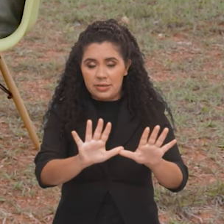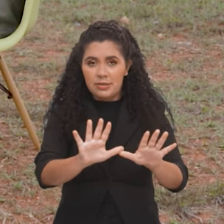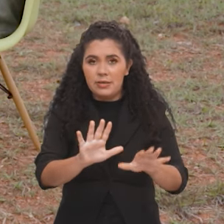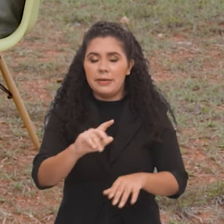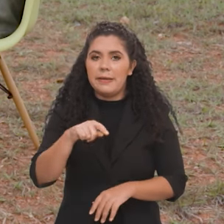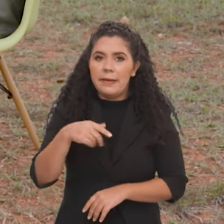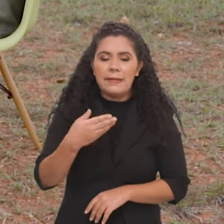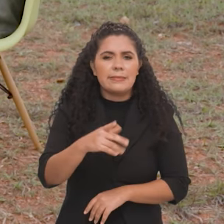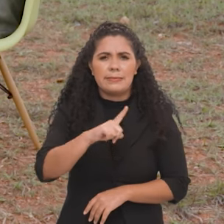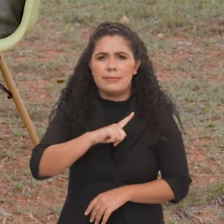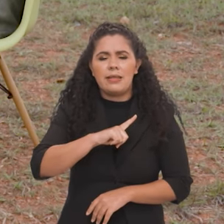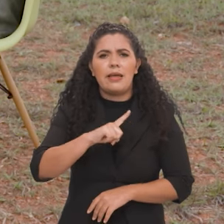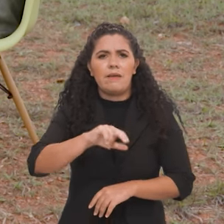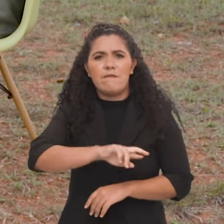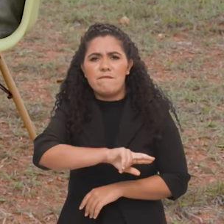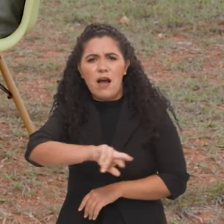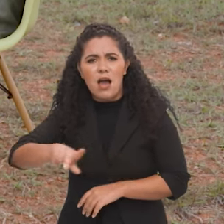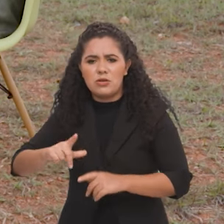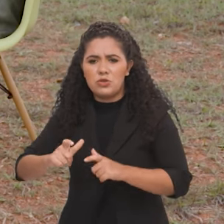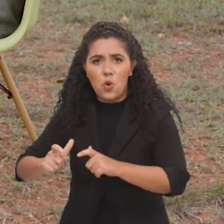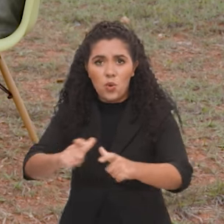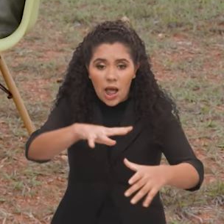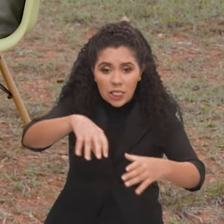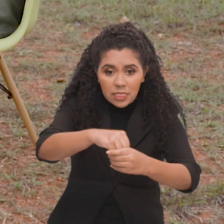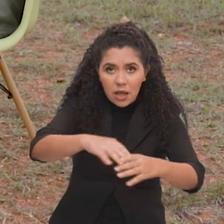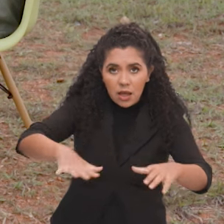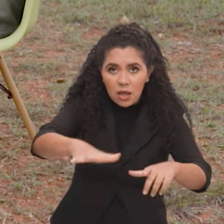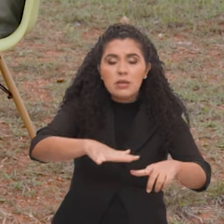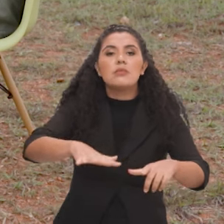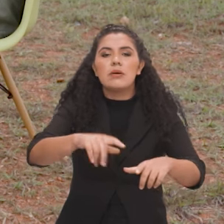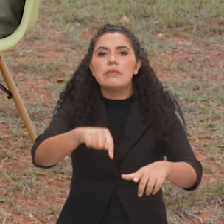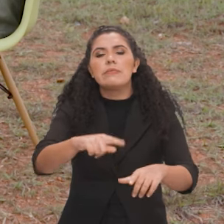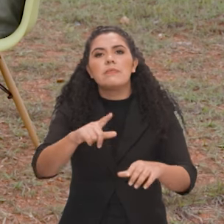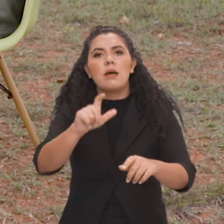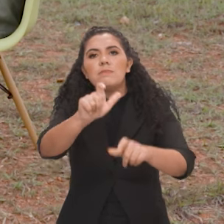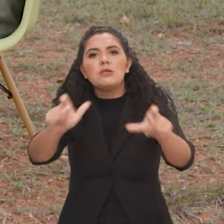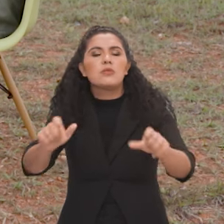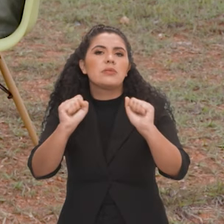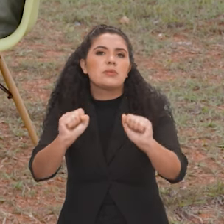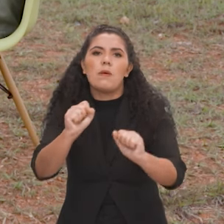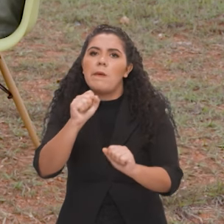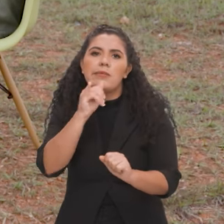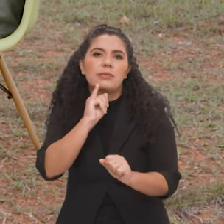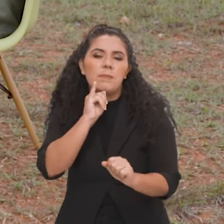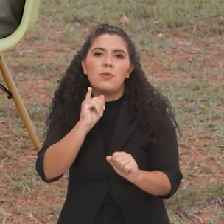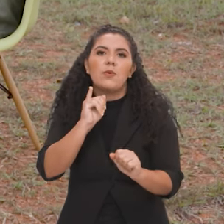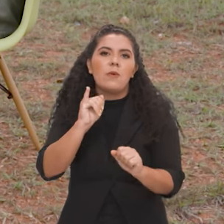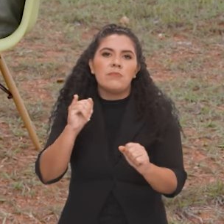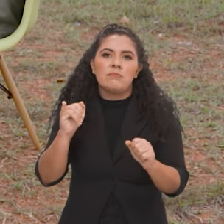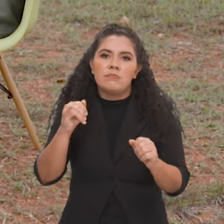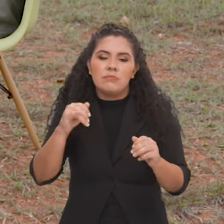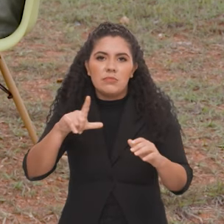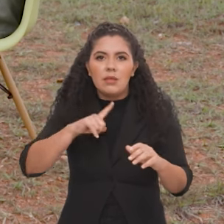vários espaços belos, ele é usado para aqueles que querem, por exemplo, usufruir